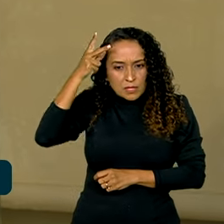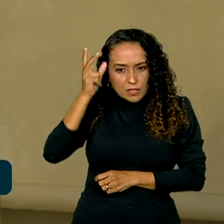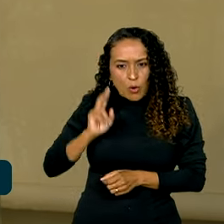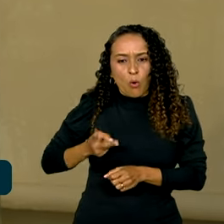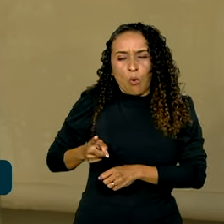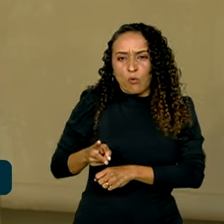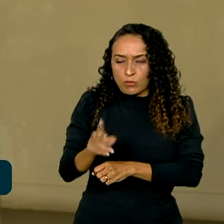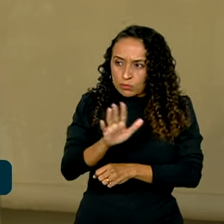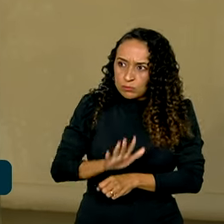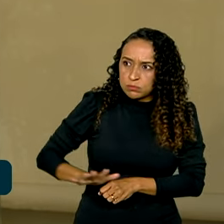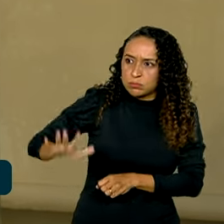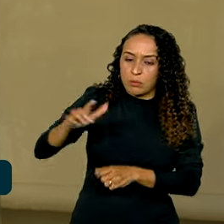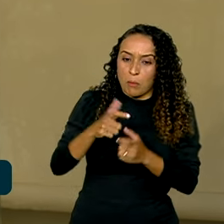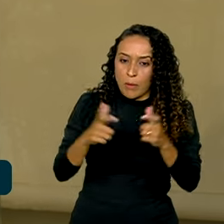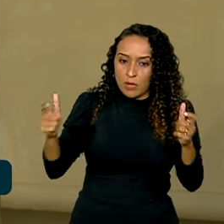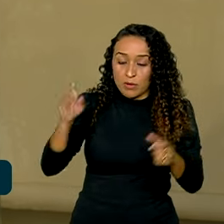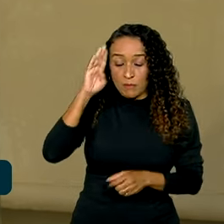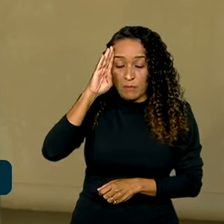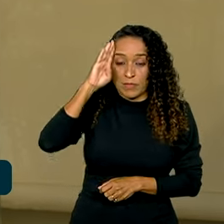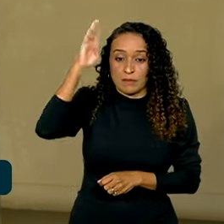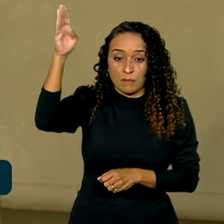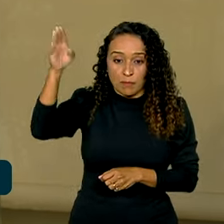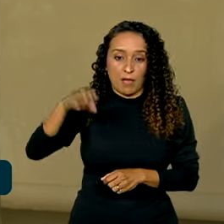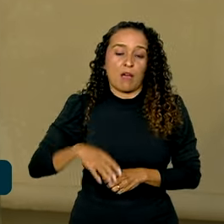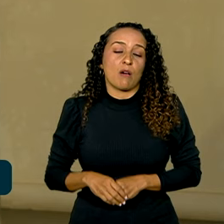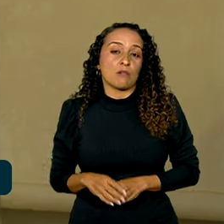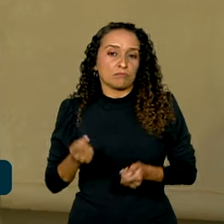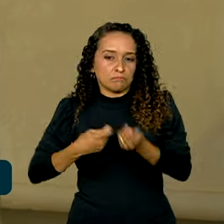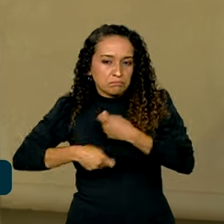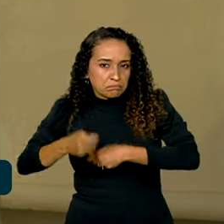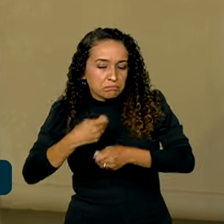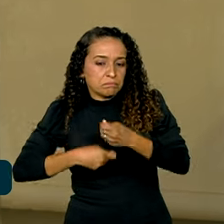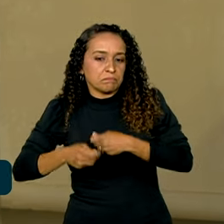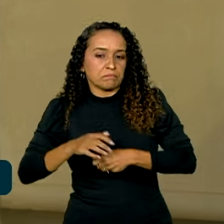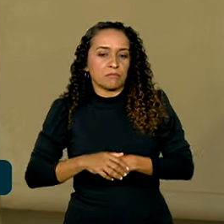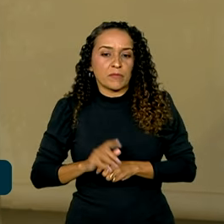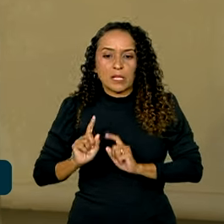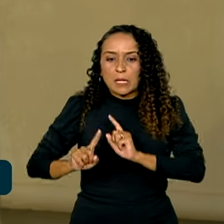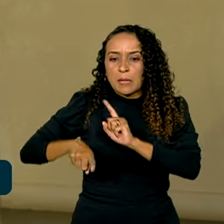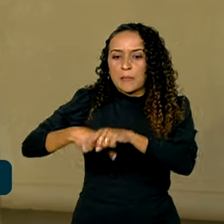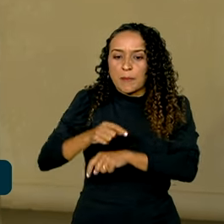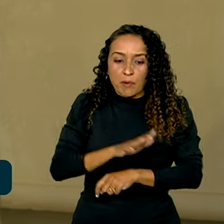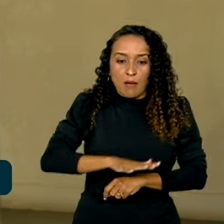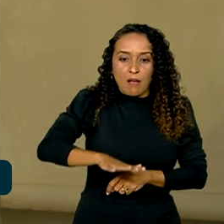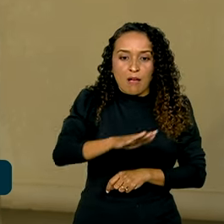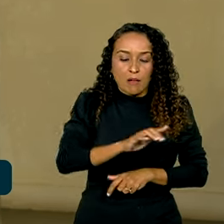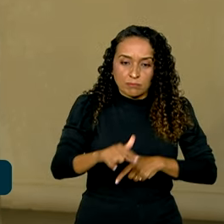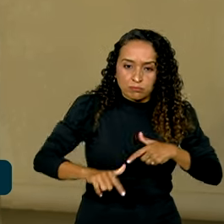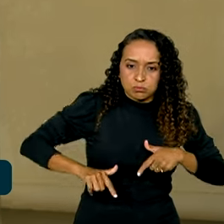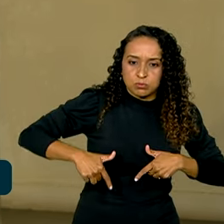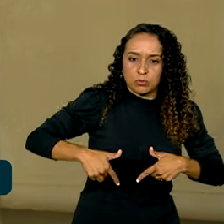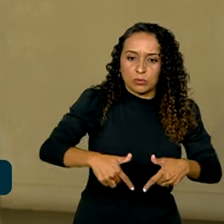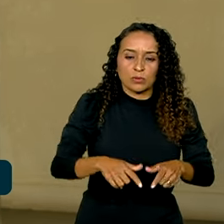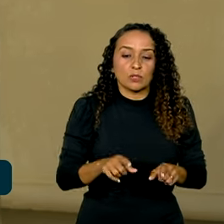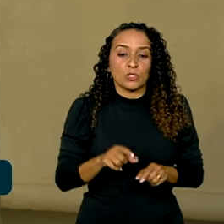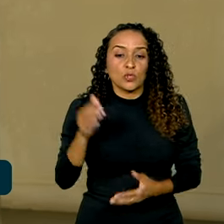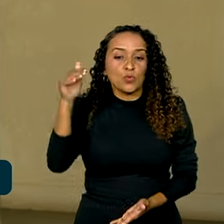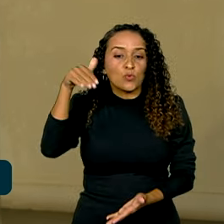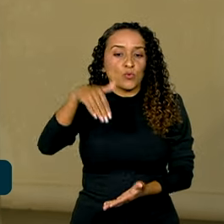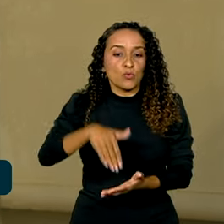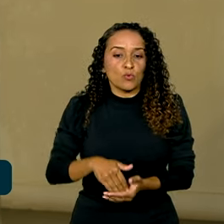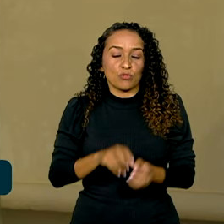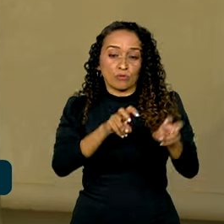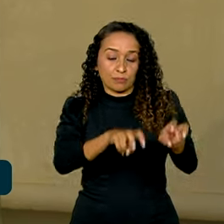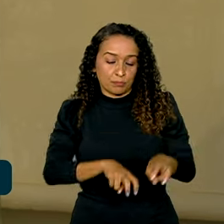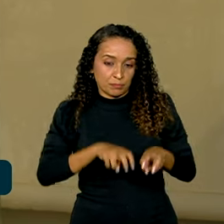predominando na maior parte deles. É a principal atividade econômica. Depois vem o setor de serviços e, por último, a